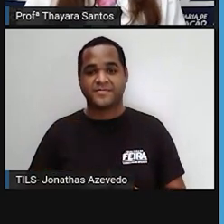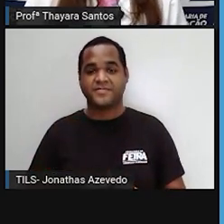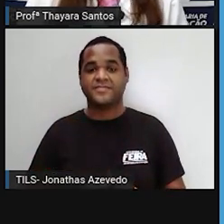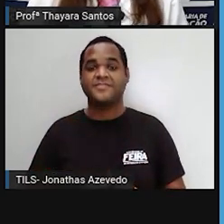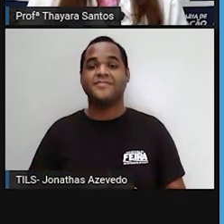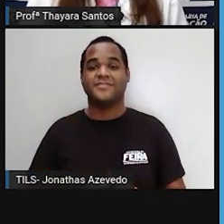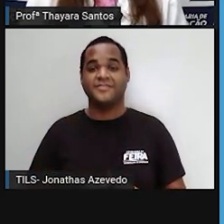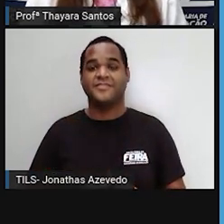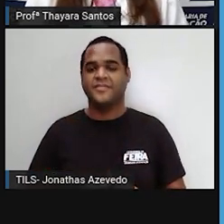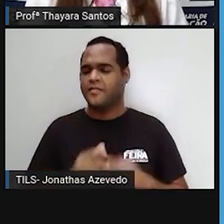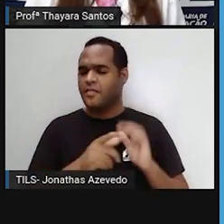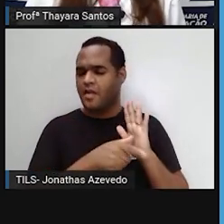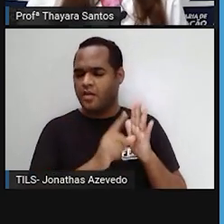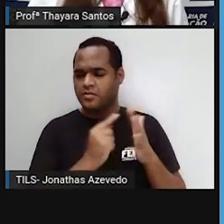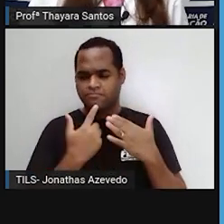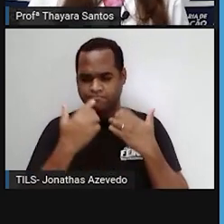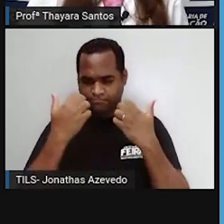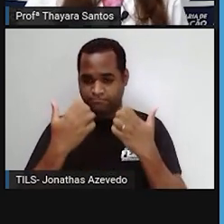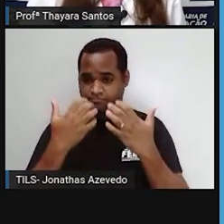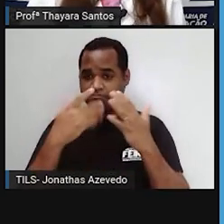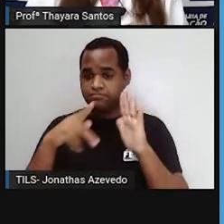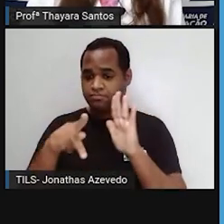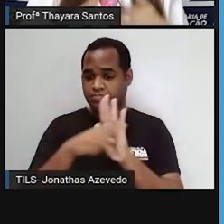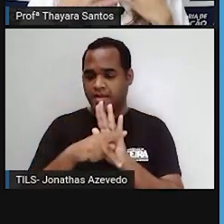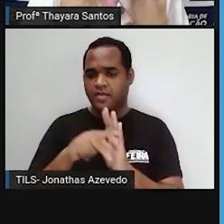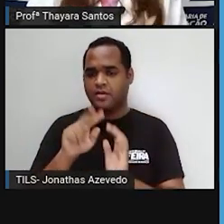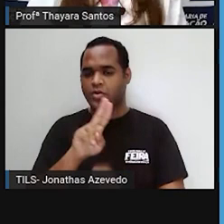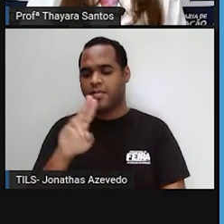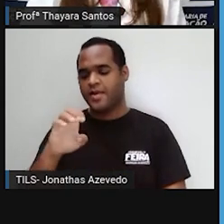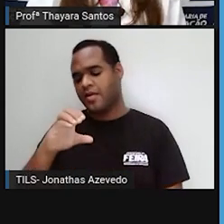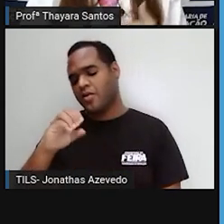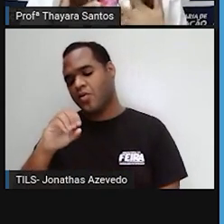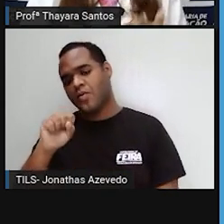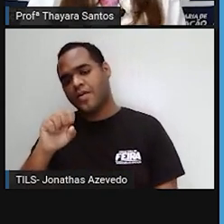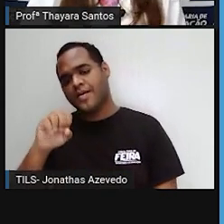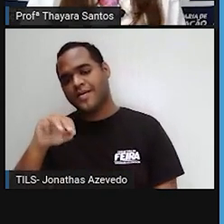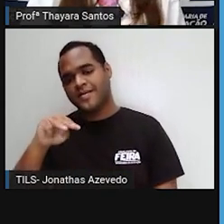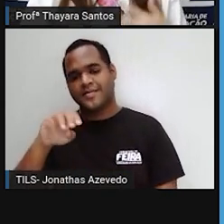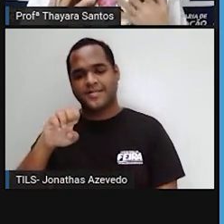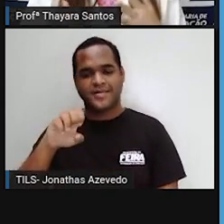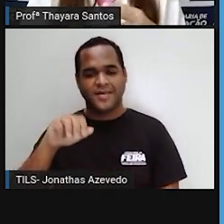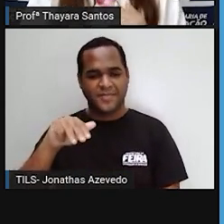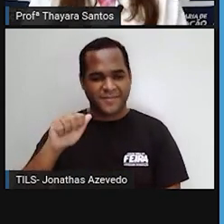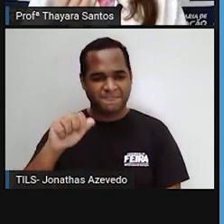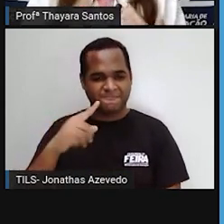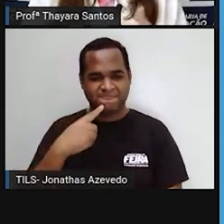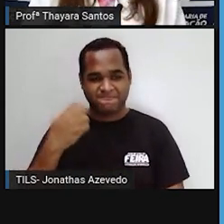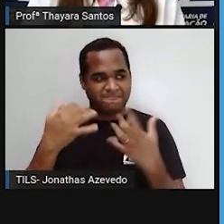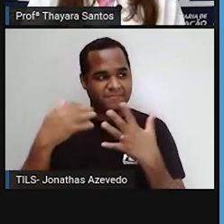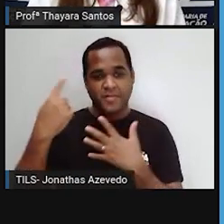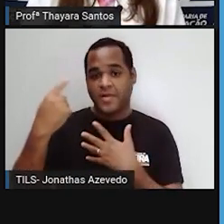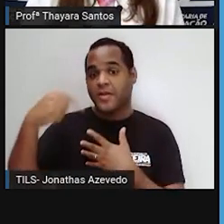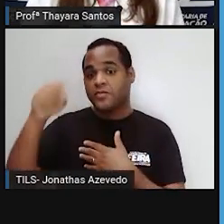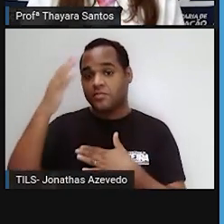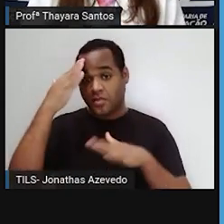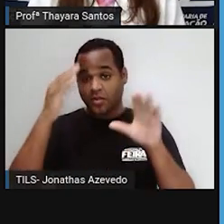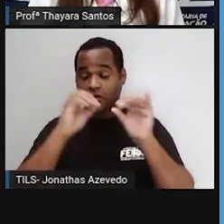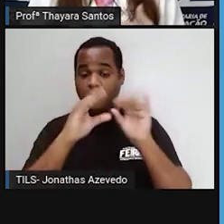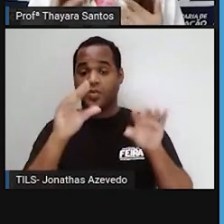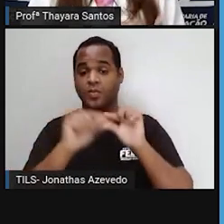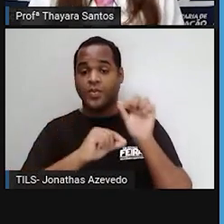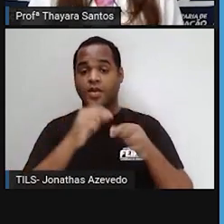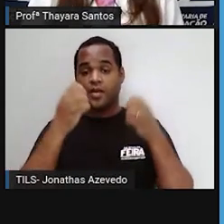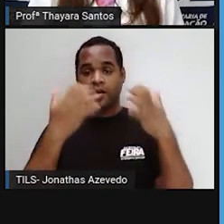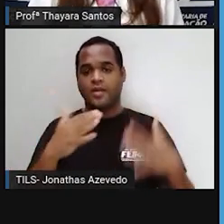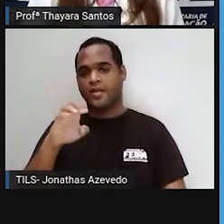Então, antes da gente falar propriamente de ecossistema, a gente primeiro precisa entender uma outra coisa, que é